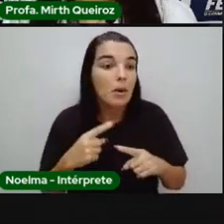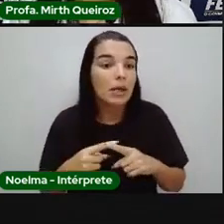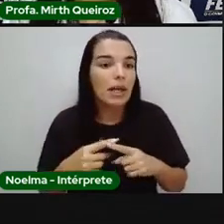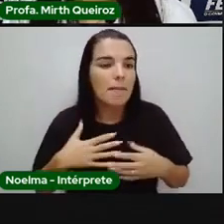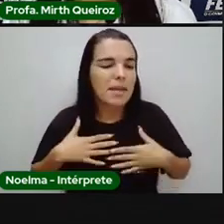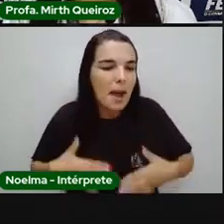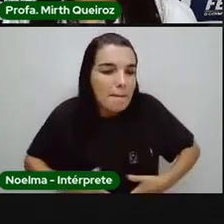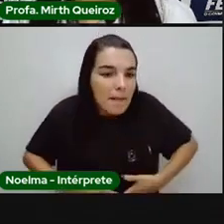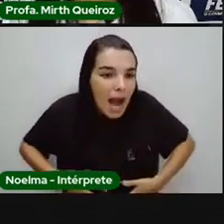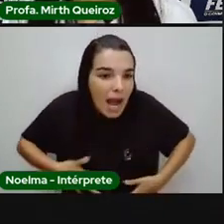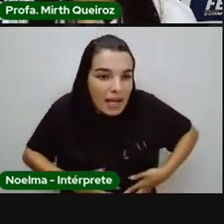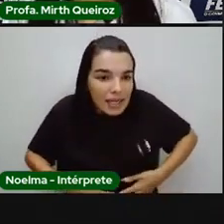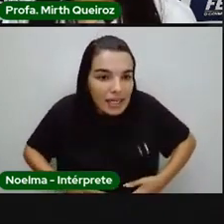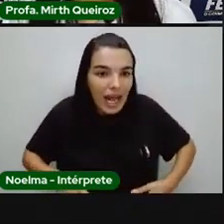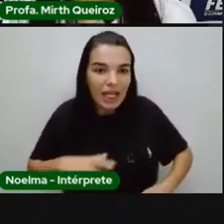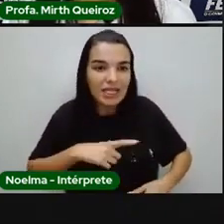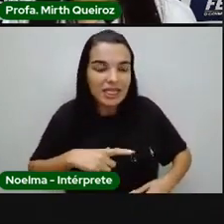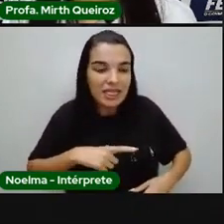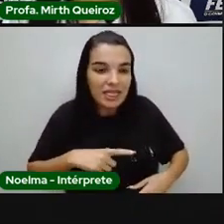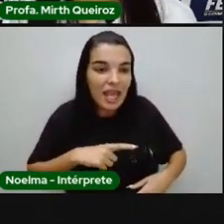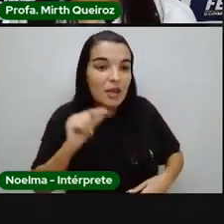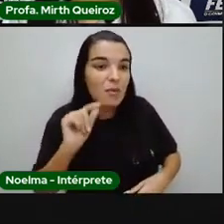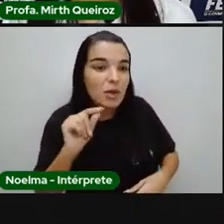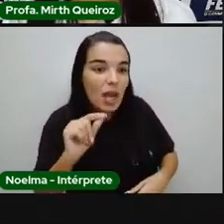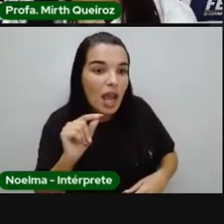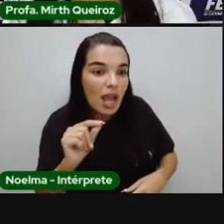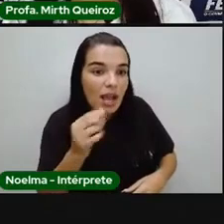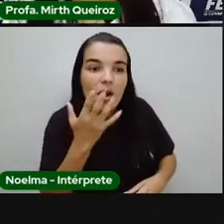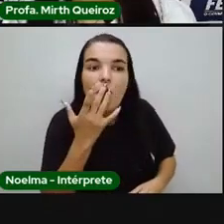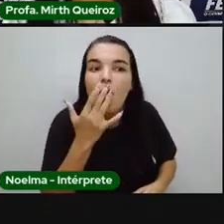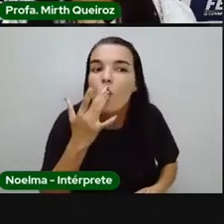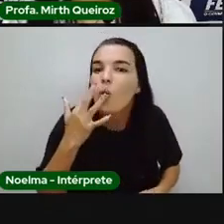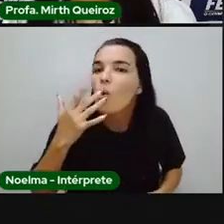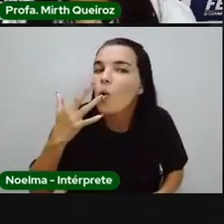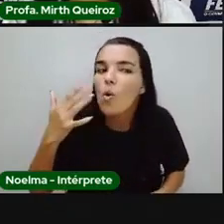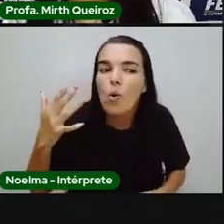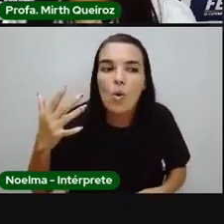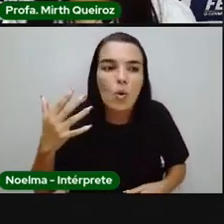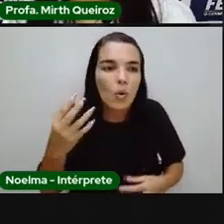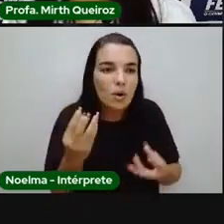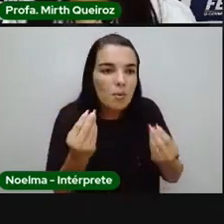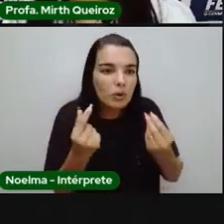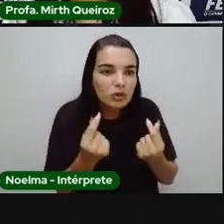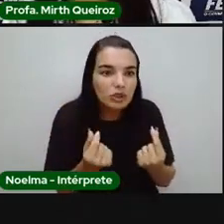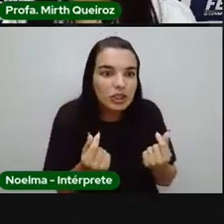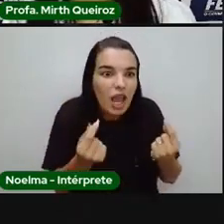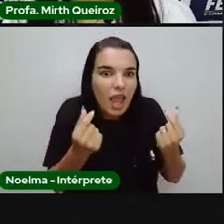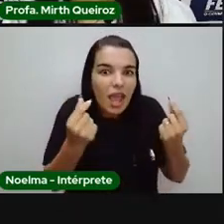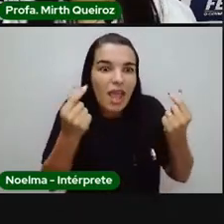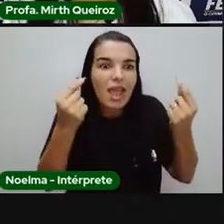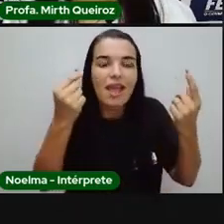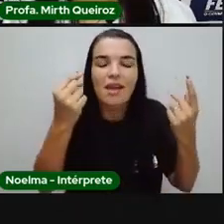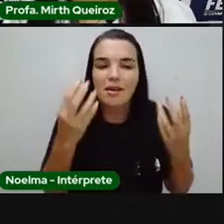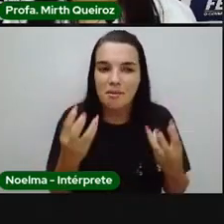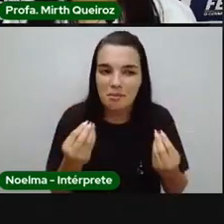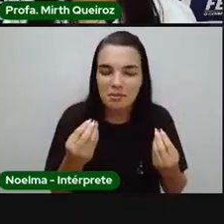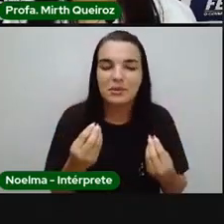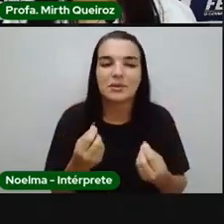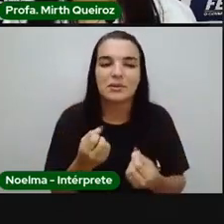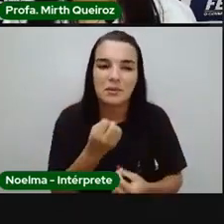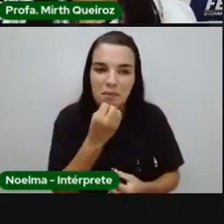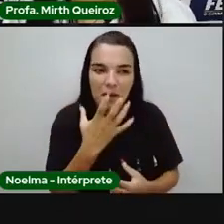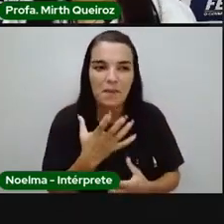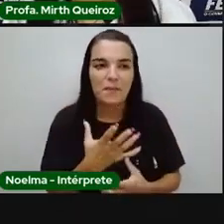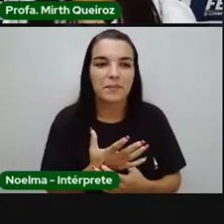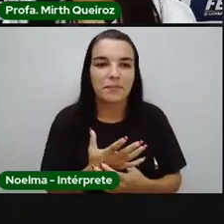minha barriguinha, para quem me apanhar, está oculto um tesouro raro de valor sem